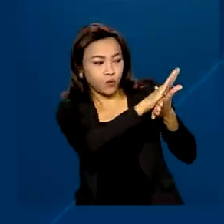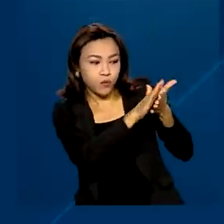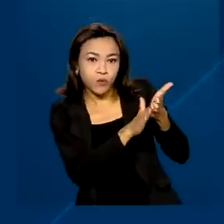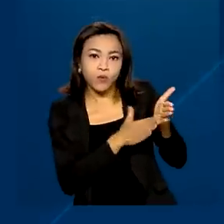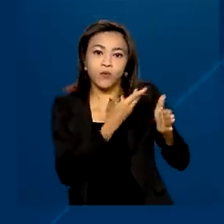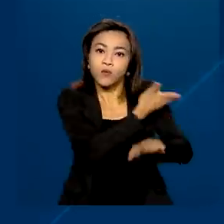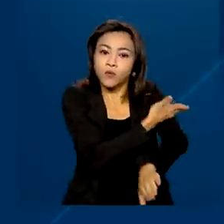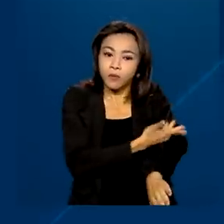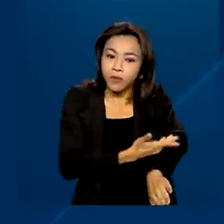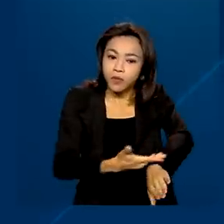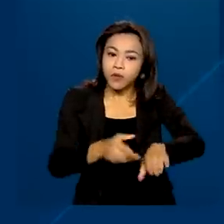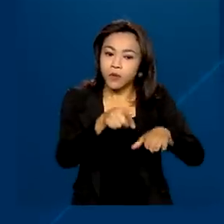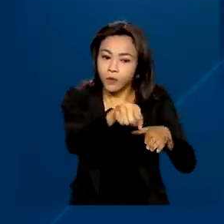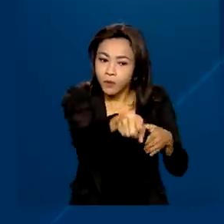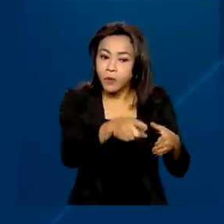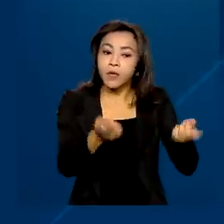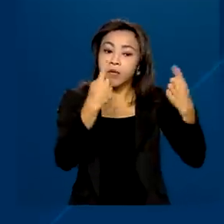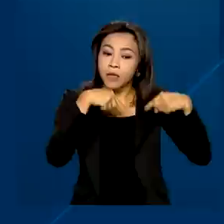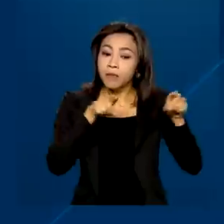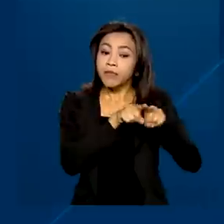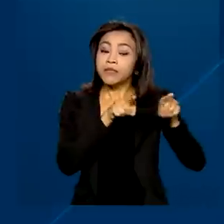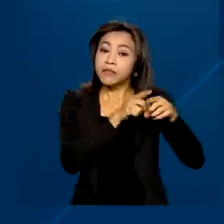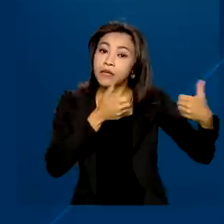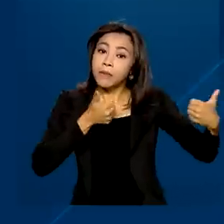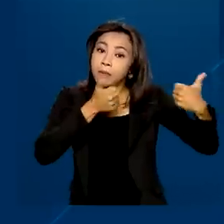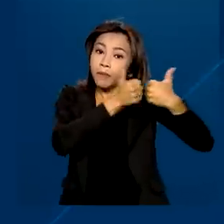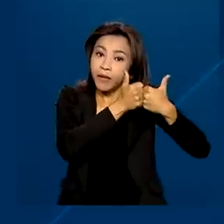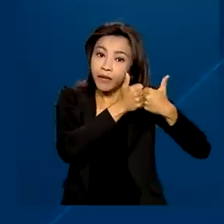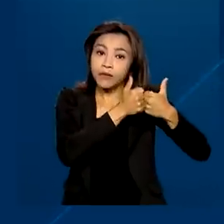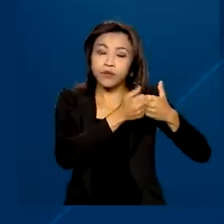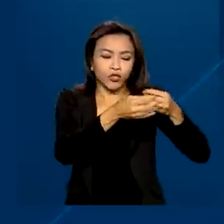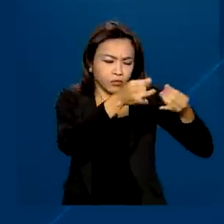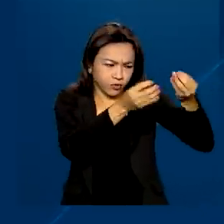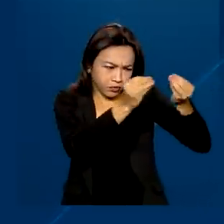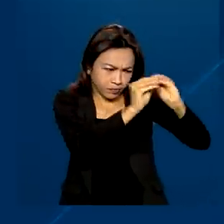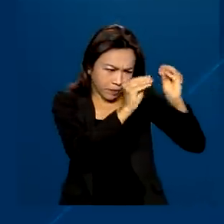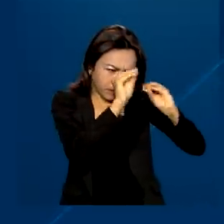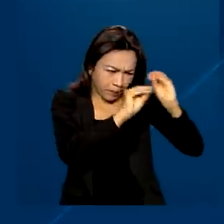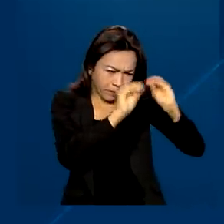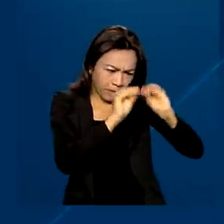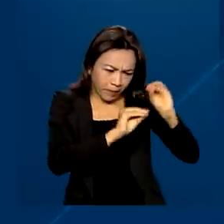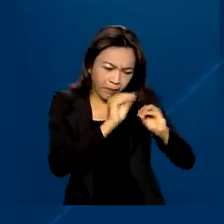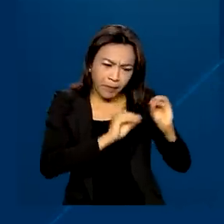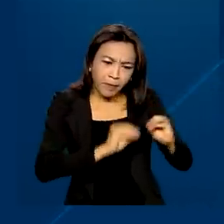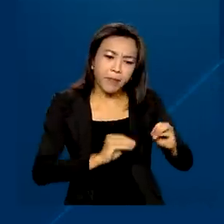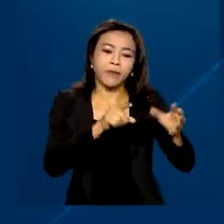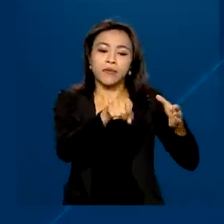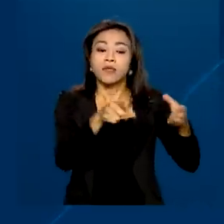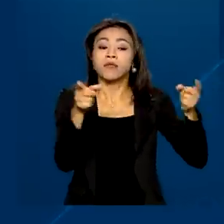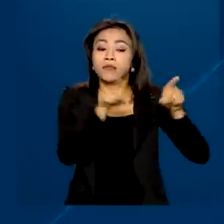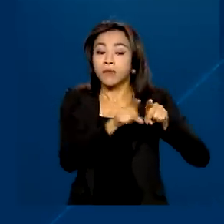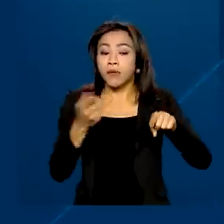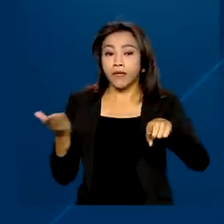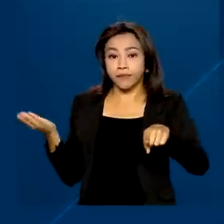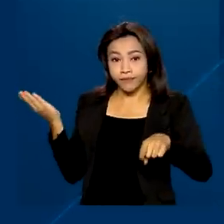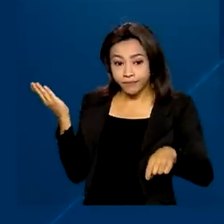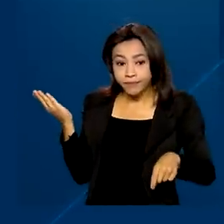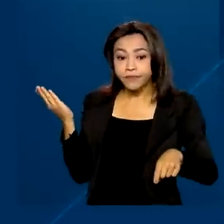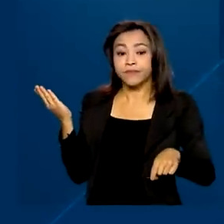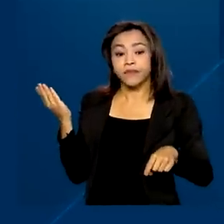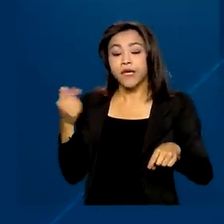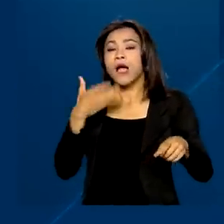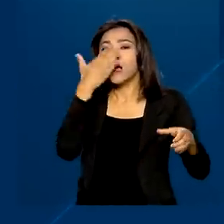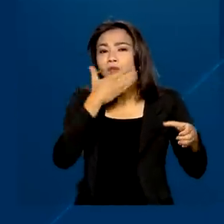terá que estar localizada próxima à lista de ingredientes e em superfície contínua. Vai ter também que trazer a quantidade